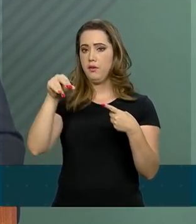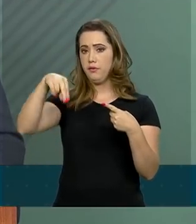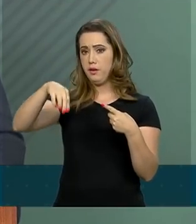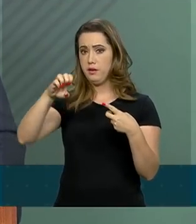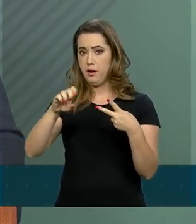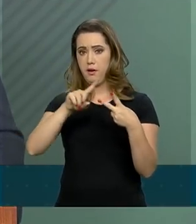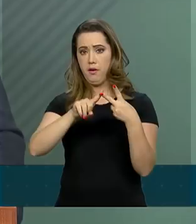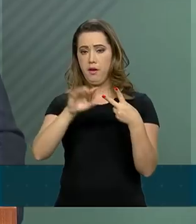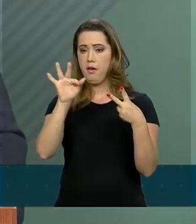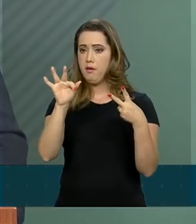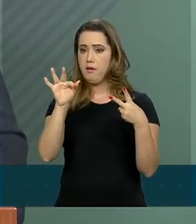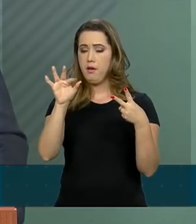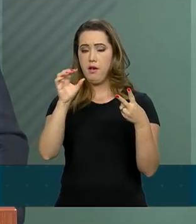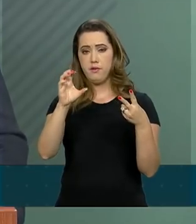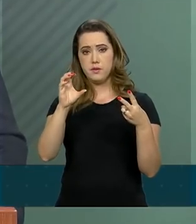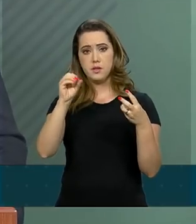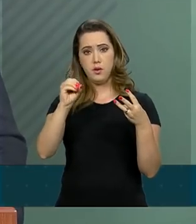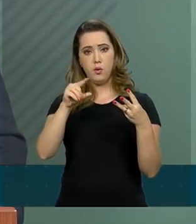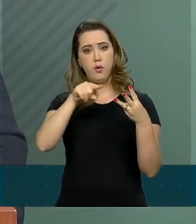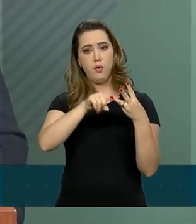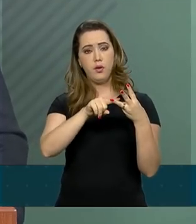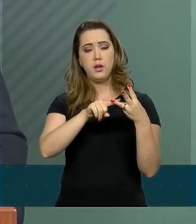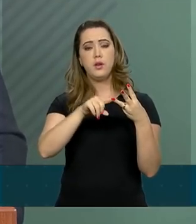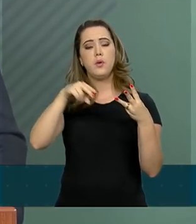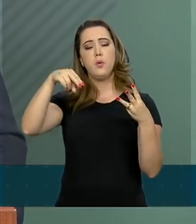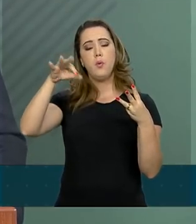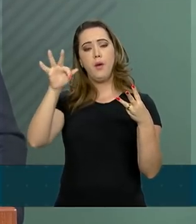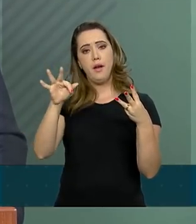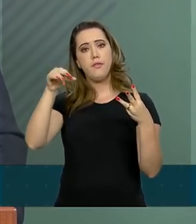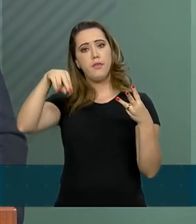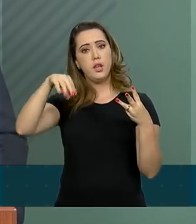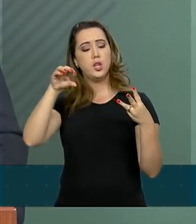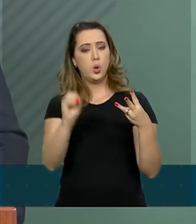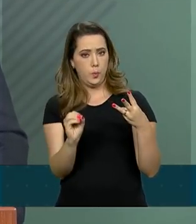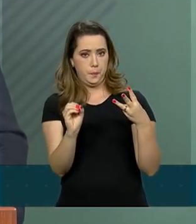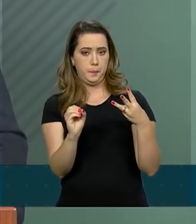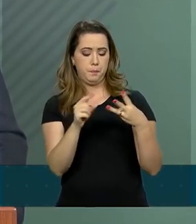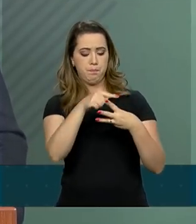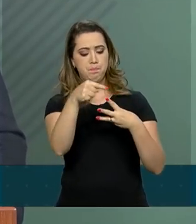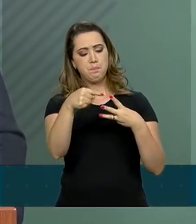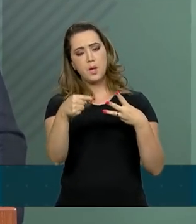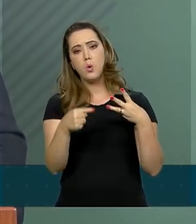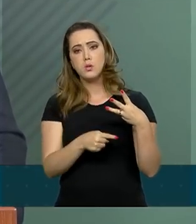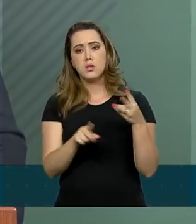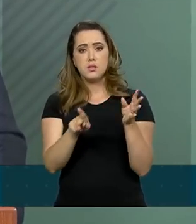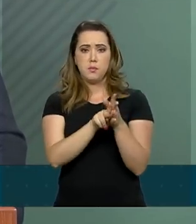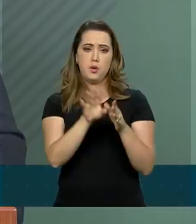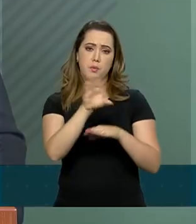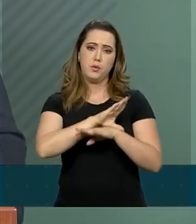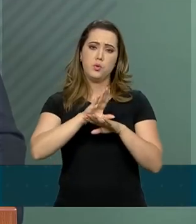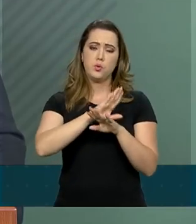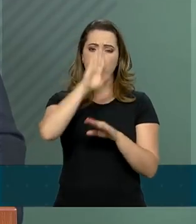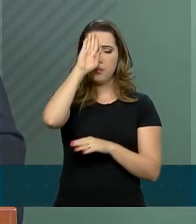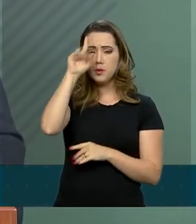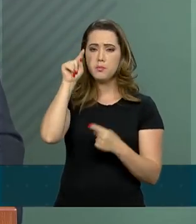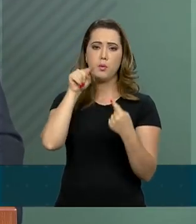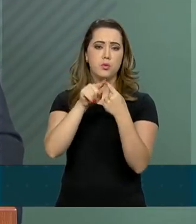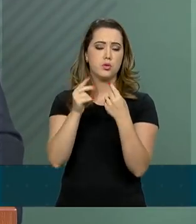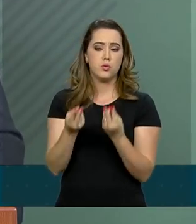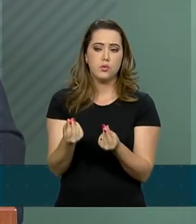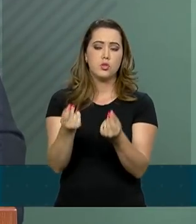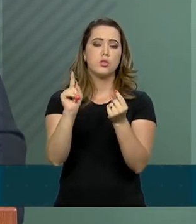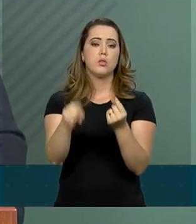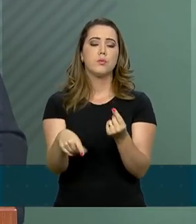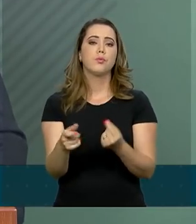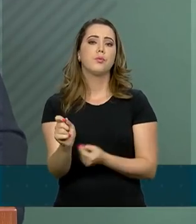do Norte, o FNO. Prioritariamente, os recursos são voltados a atividades